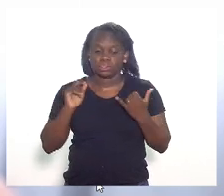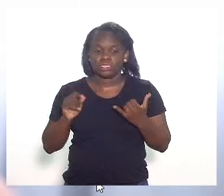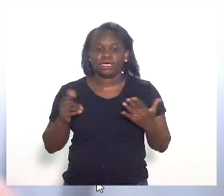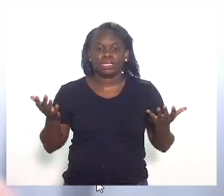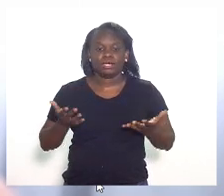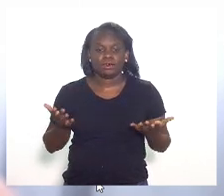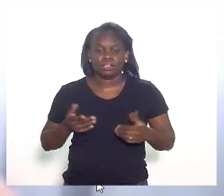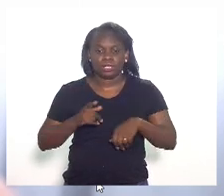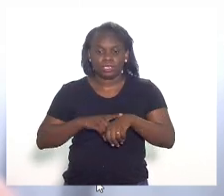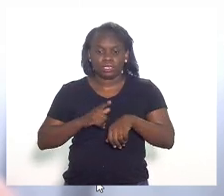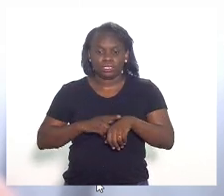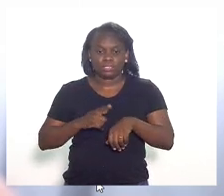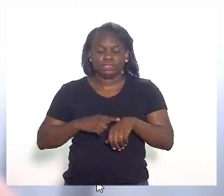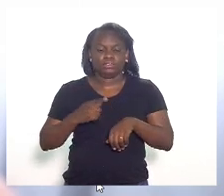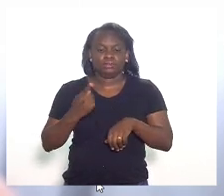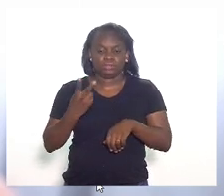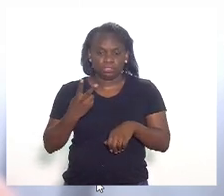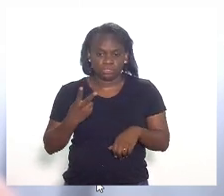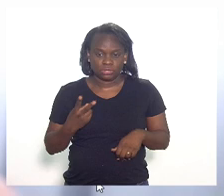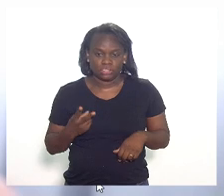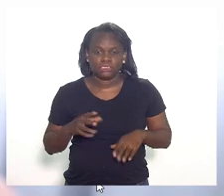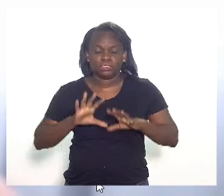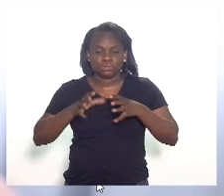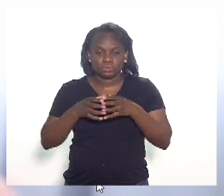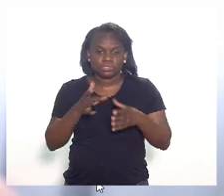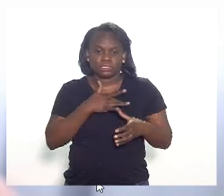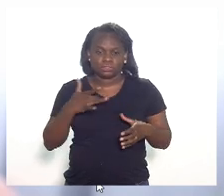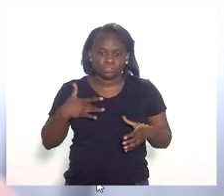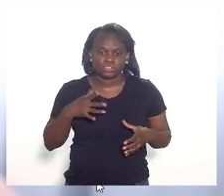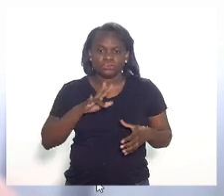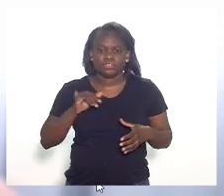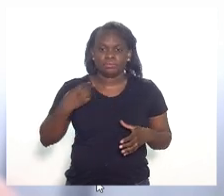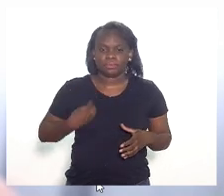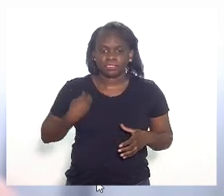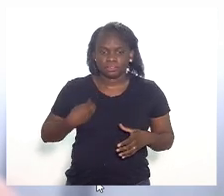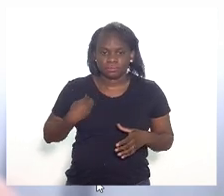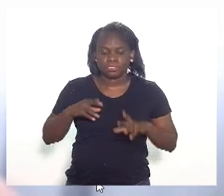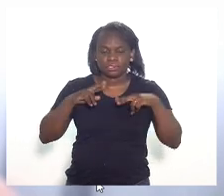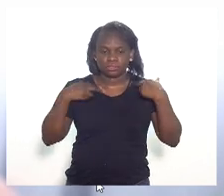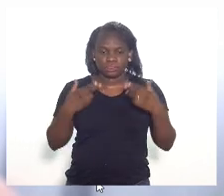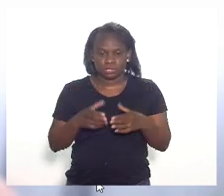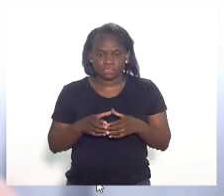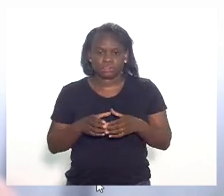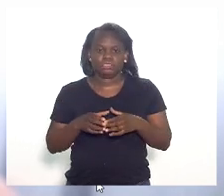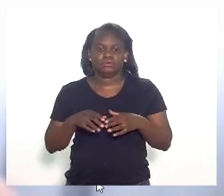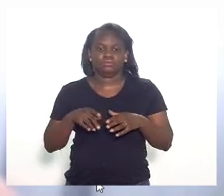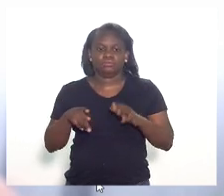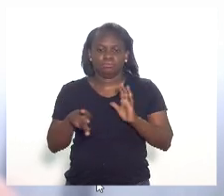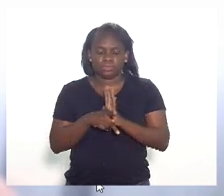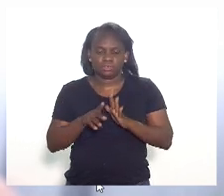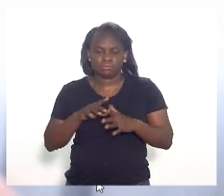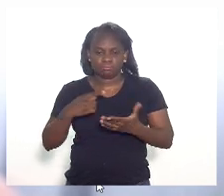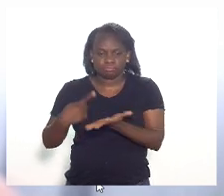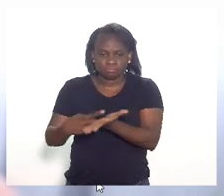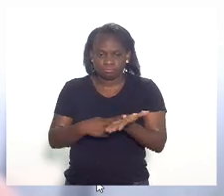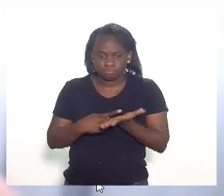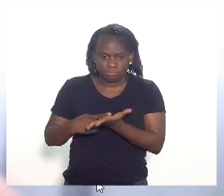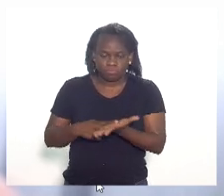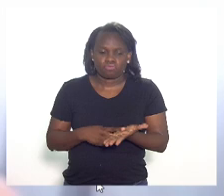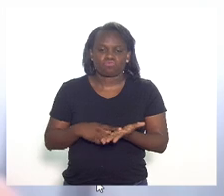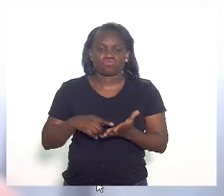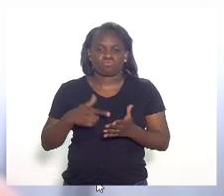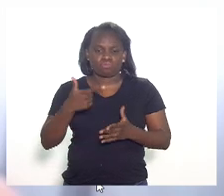agora, às 14 horas, a Comissão de Saúde estará participando da audiência de conciliação da